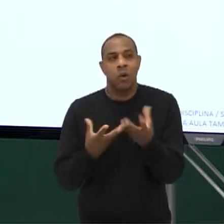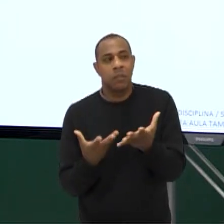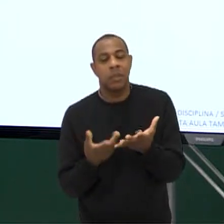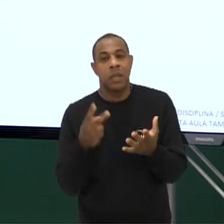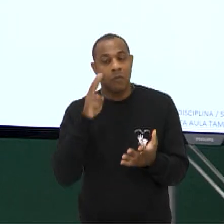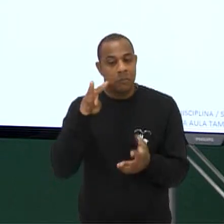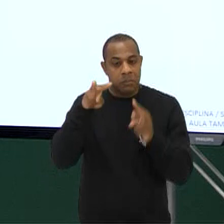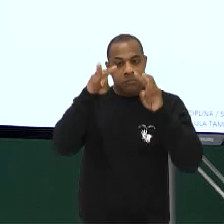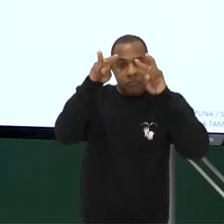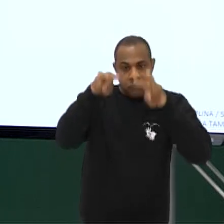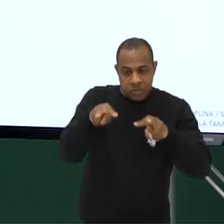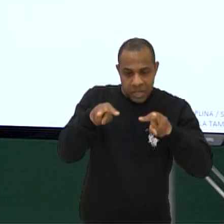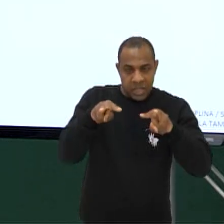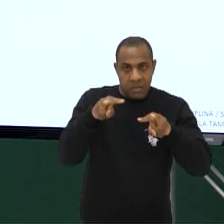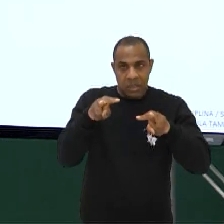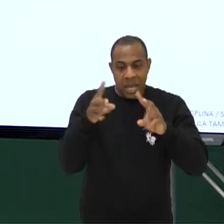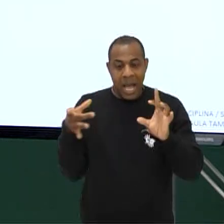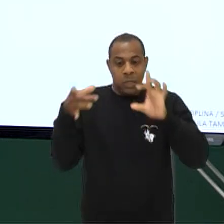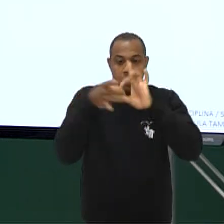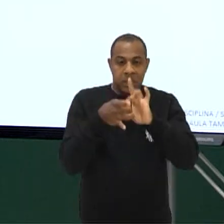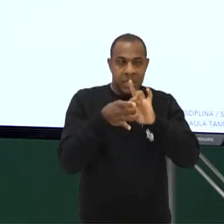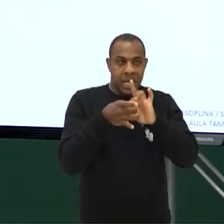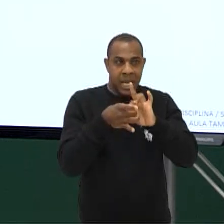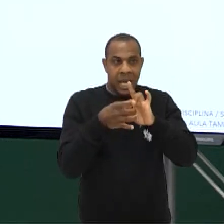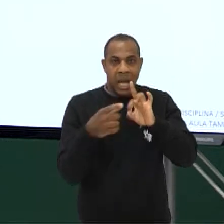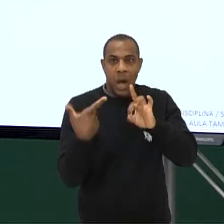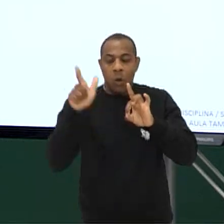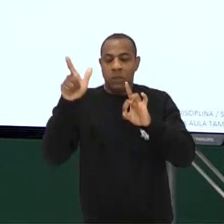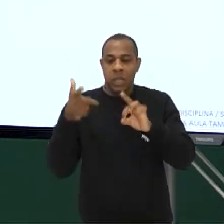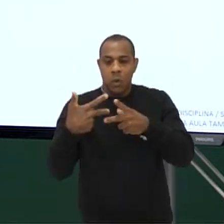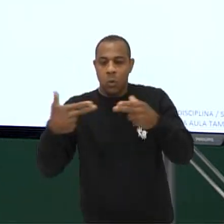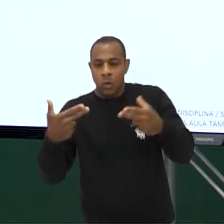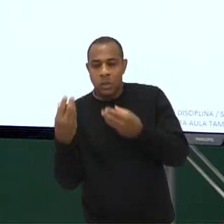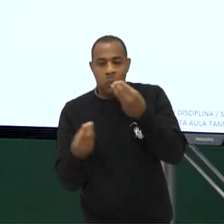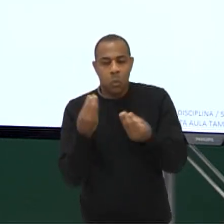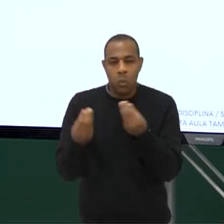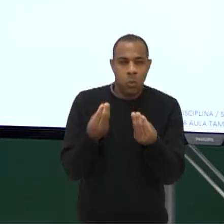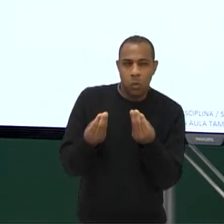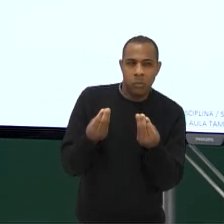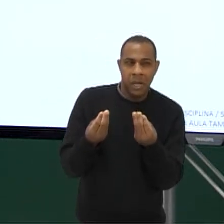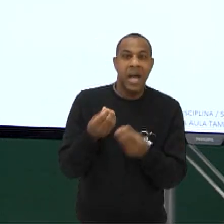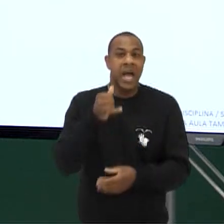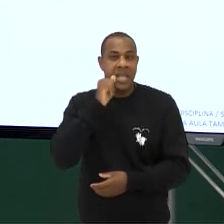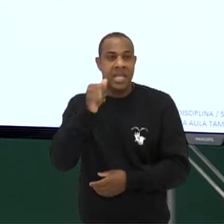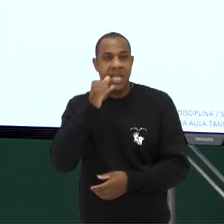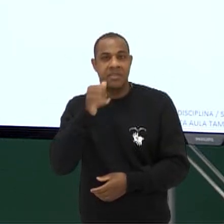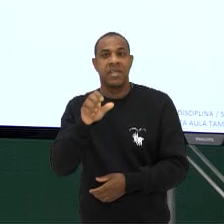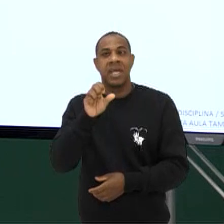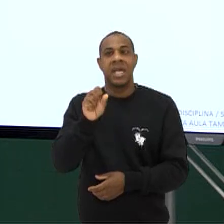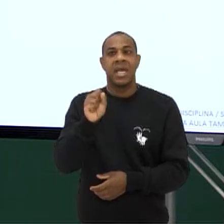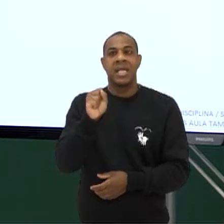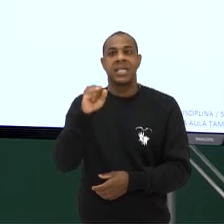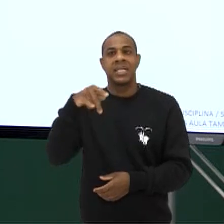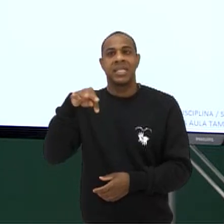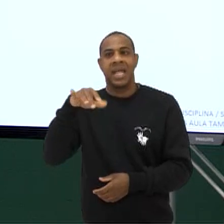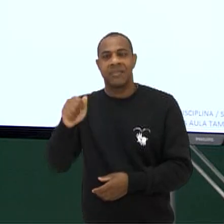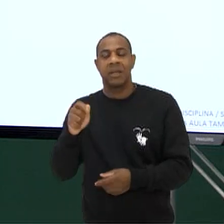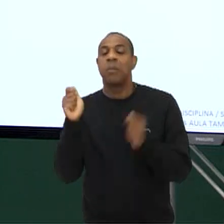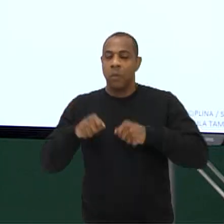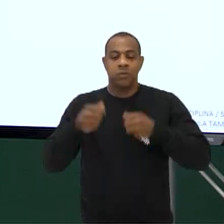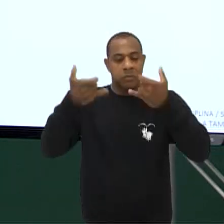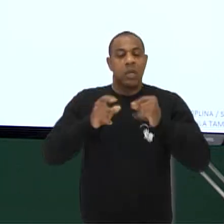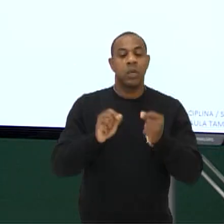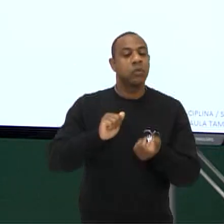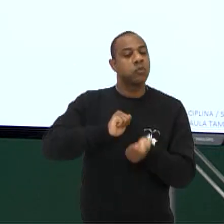Interpretar uma questão De associar isso A uma outra coisa O povo A gente está falando Em energia cinética Mas eu posso falar Sobre um esporte